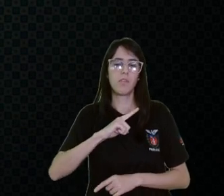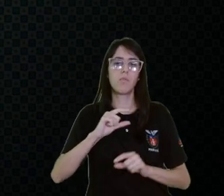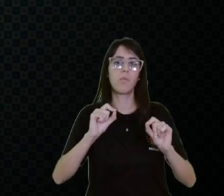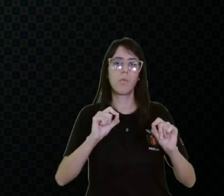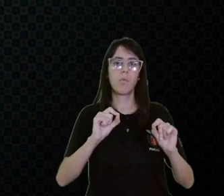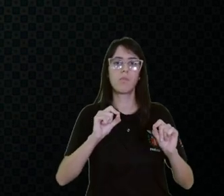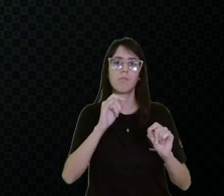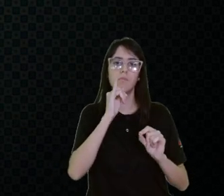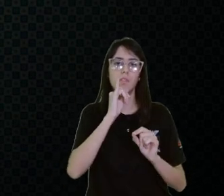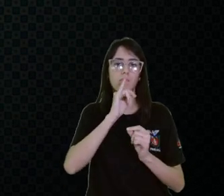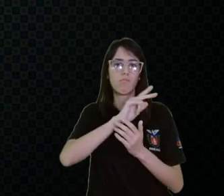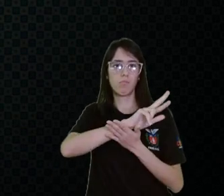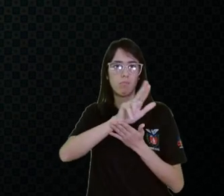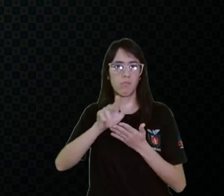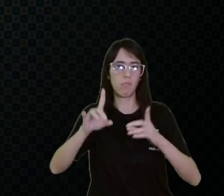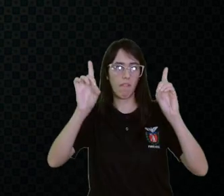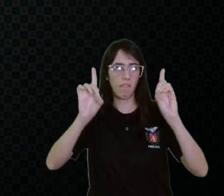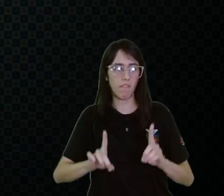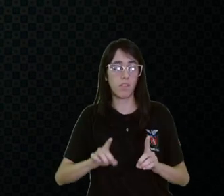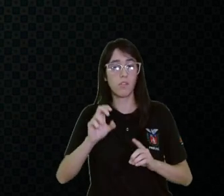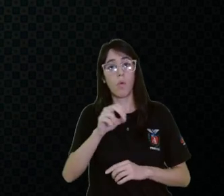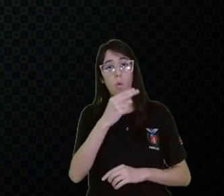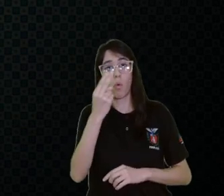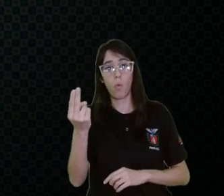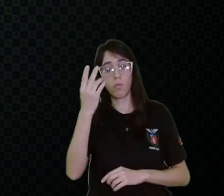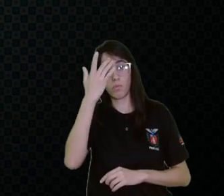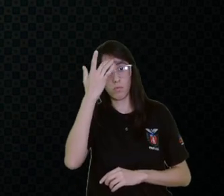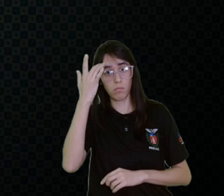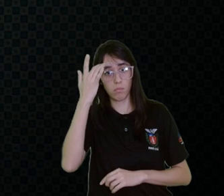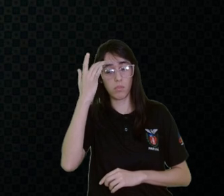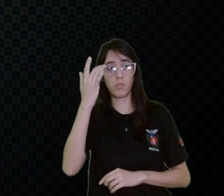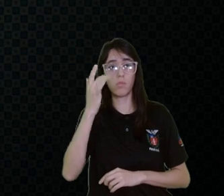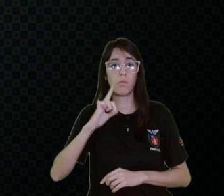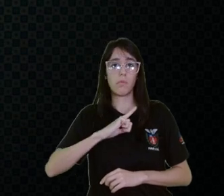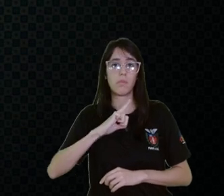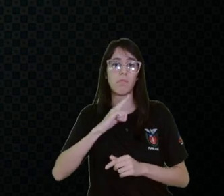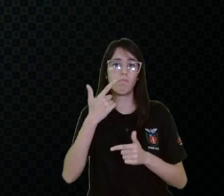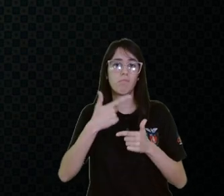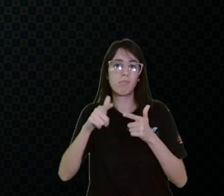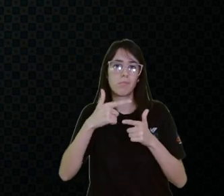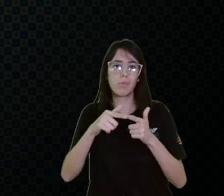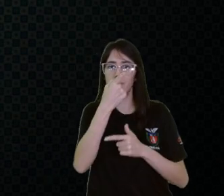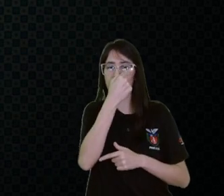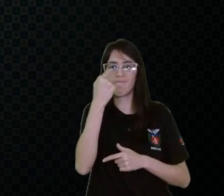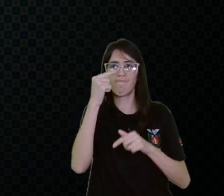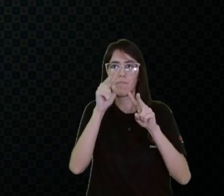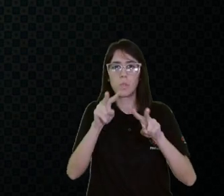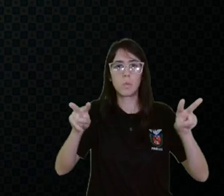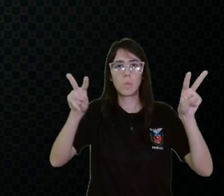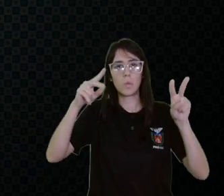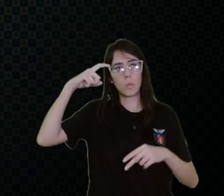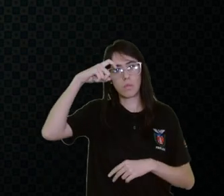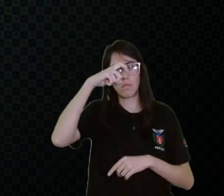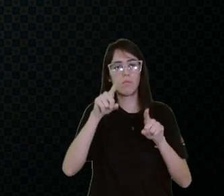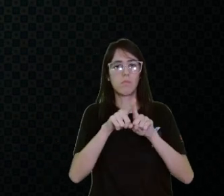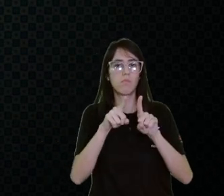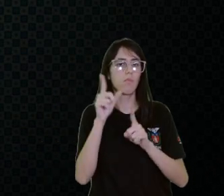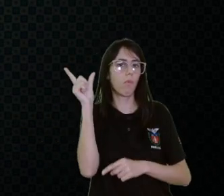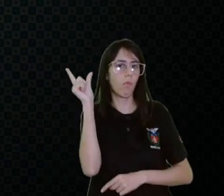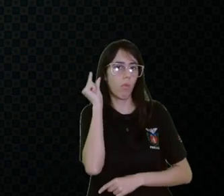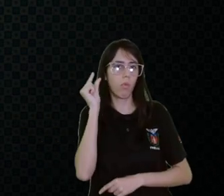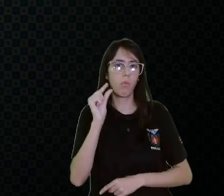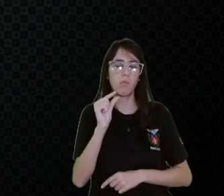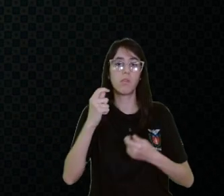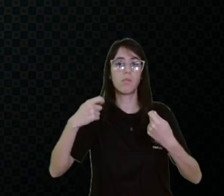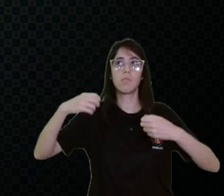uma multiproficiência, por exemplo, ou alguém que tem um rebaixamento da acuidade visual, auditiva, na sequência. Preciso de